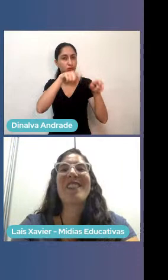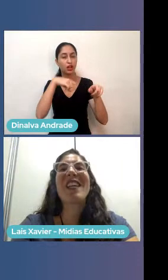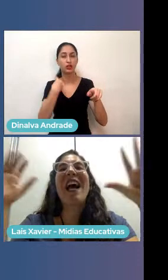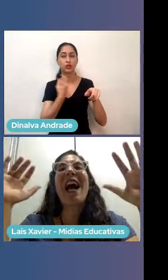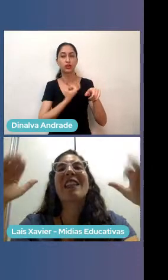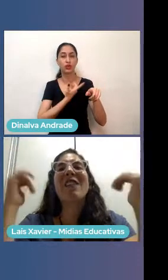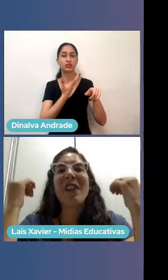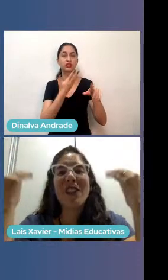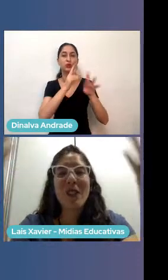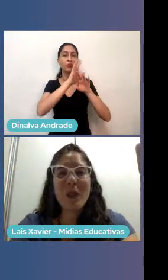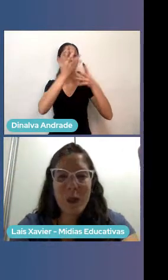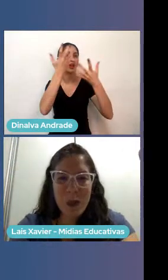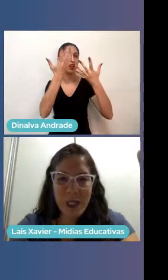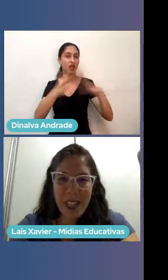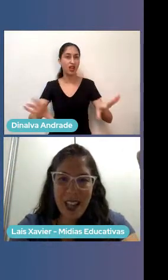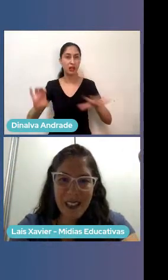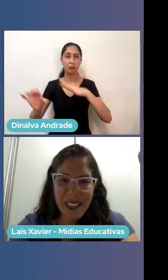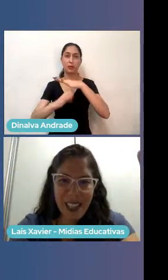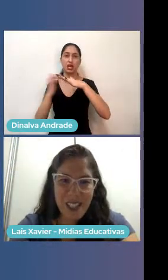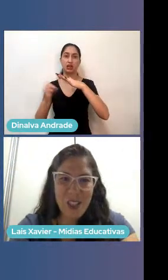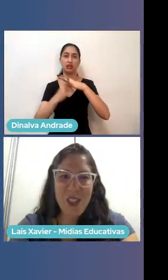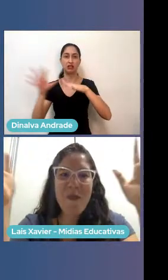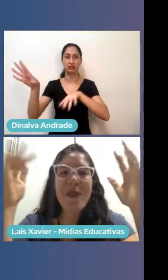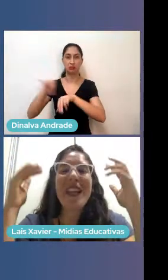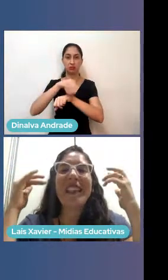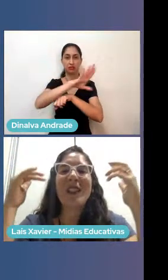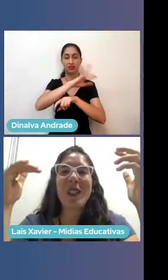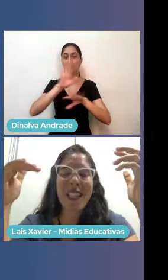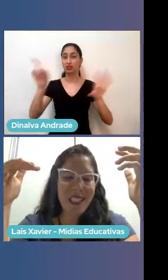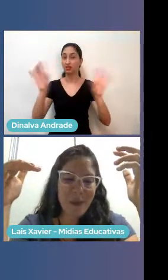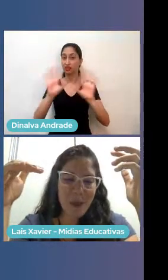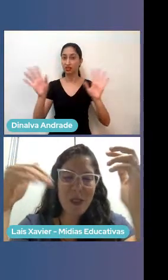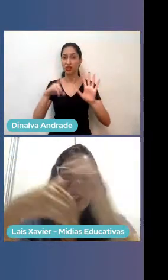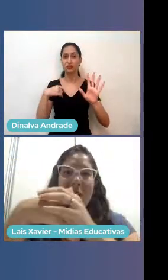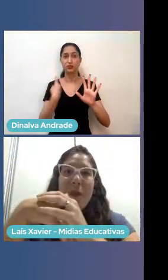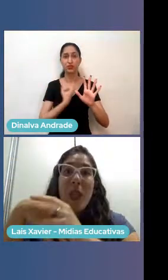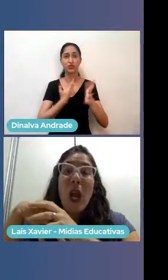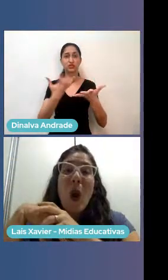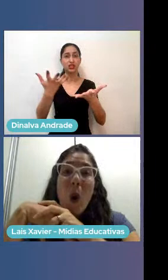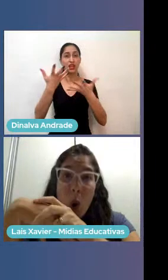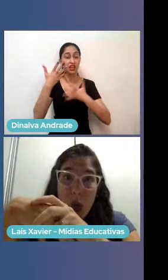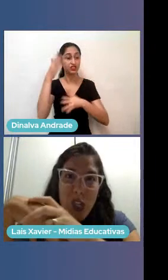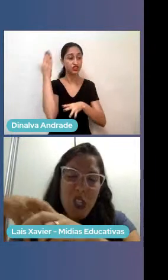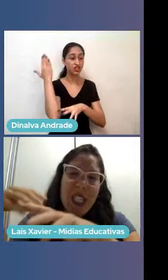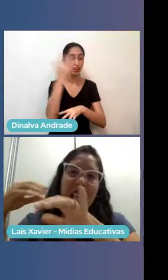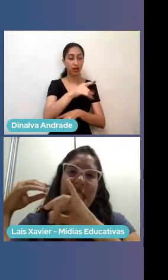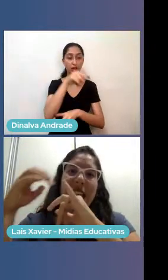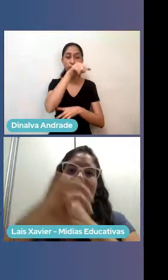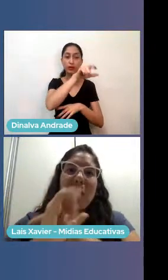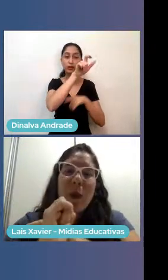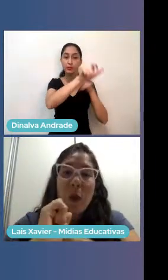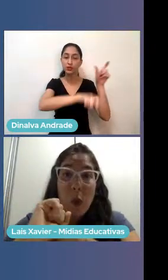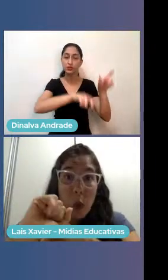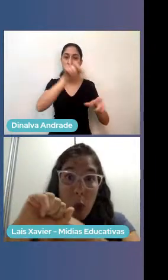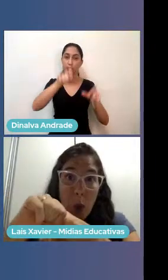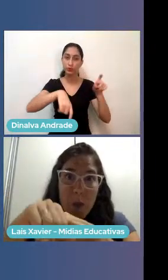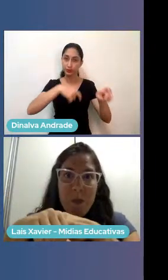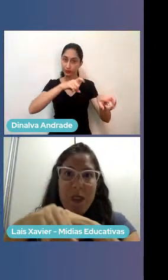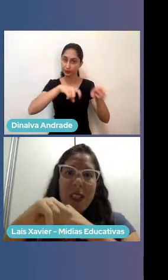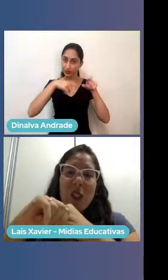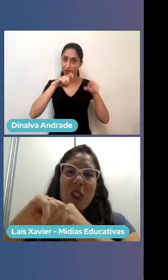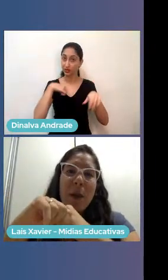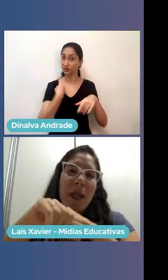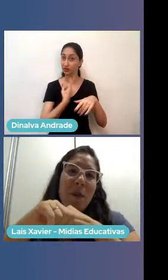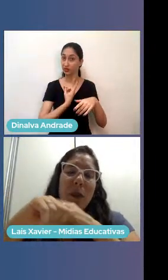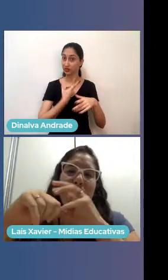intermediários, através do uso de dados ISG, e toda a cadeia produtiva. Hoje a gente é acelerado pelo Google,